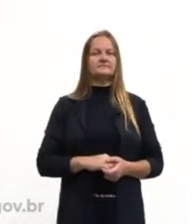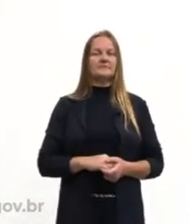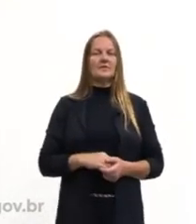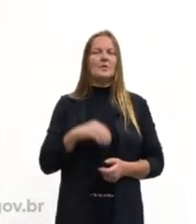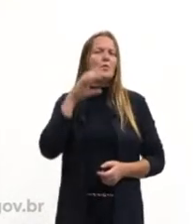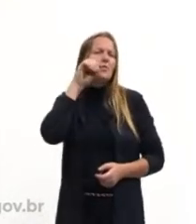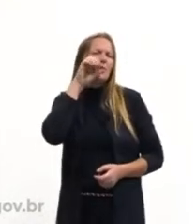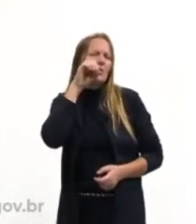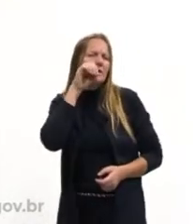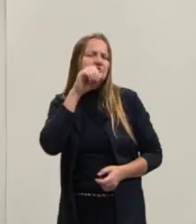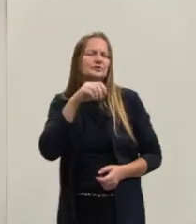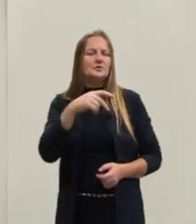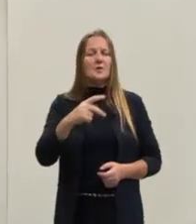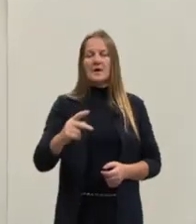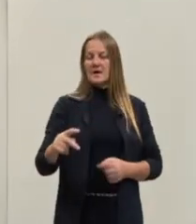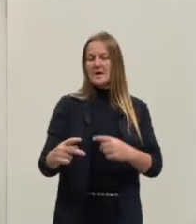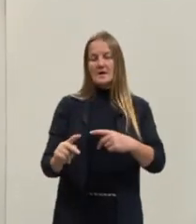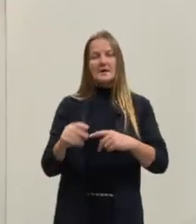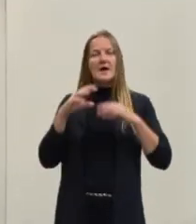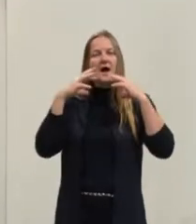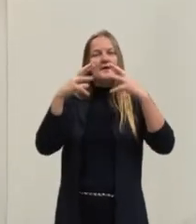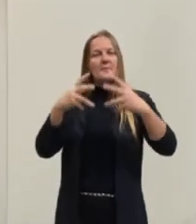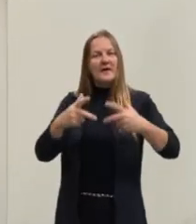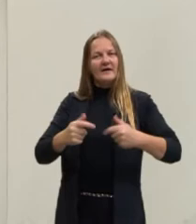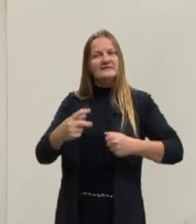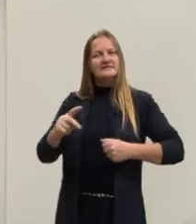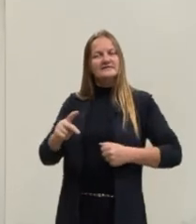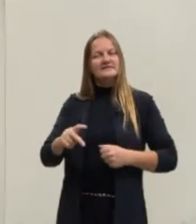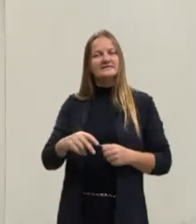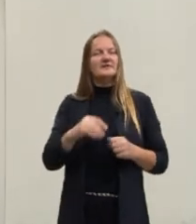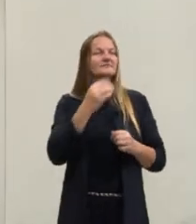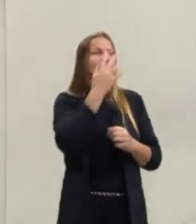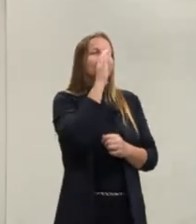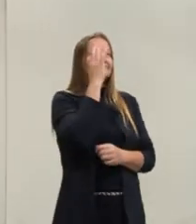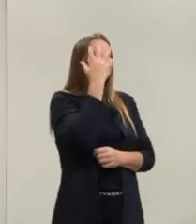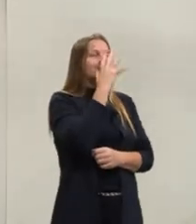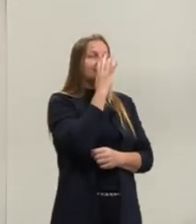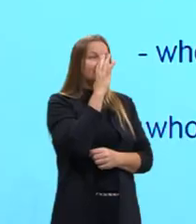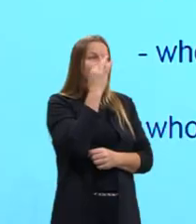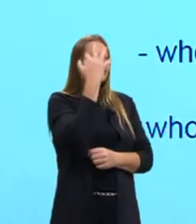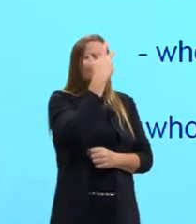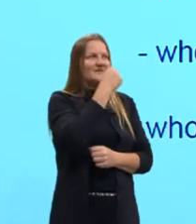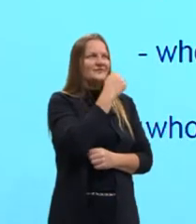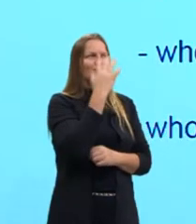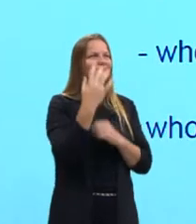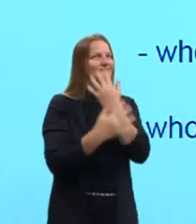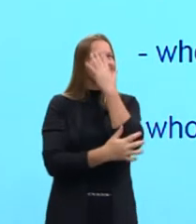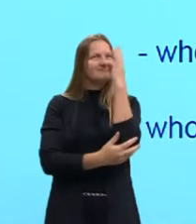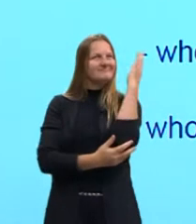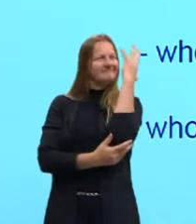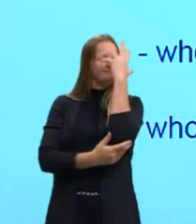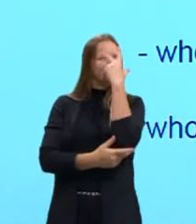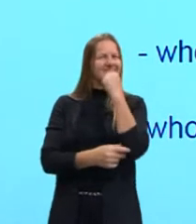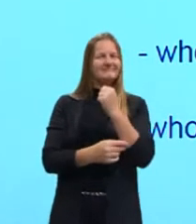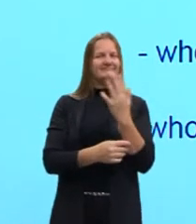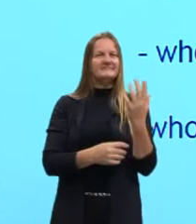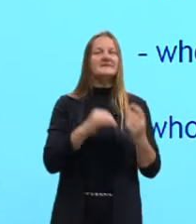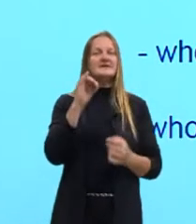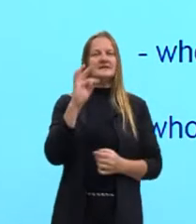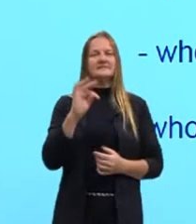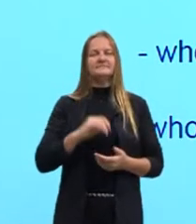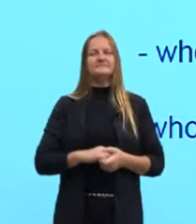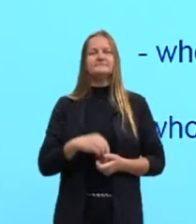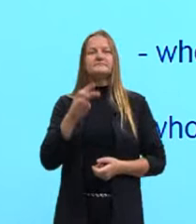cachorrinho, ele, o gatinho, ela, a paisagem, eu vou usar o pronome it. We,